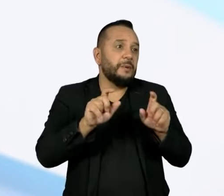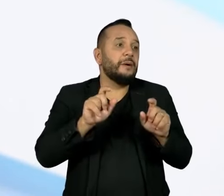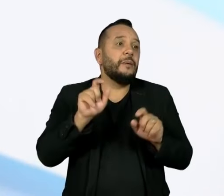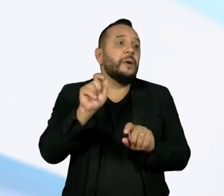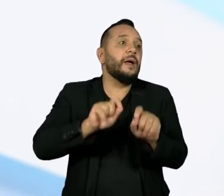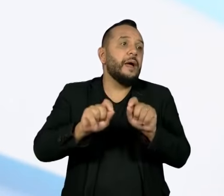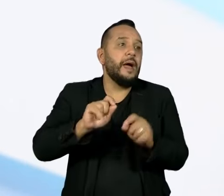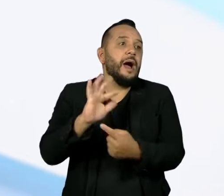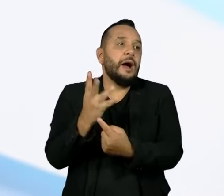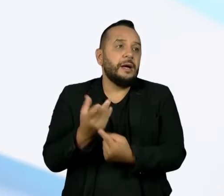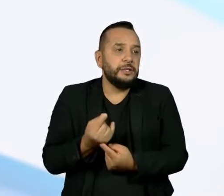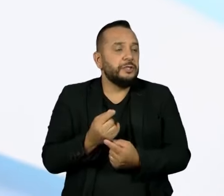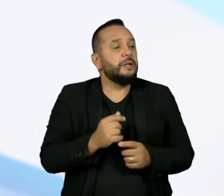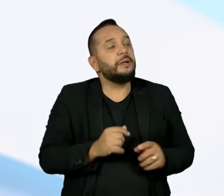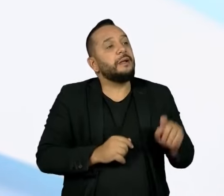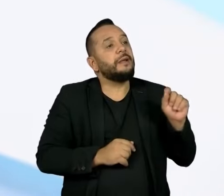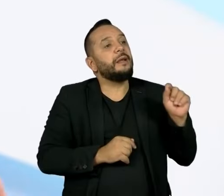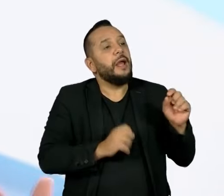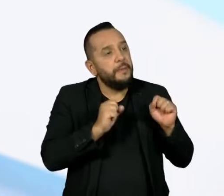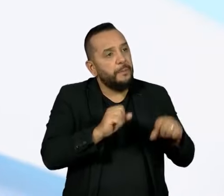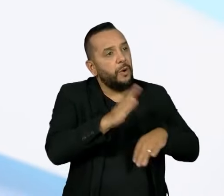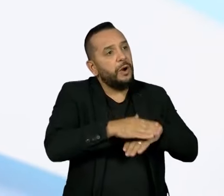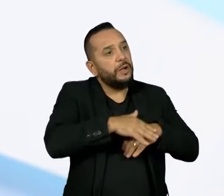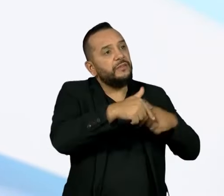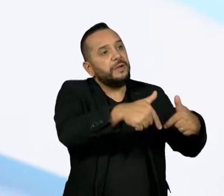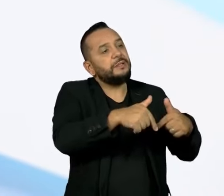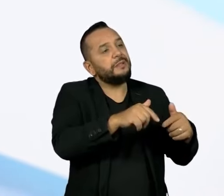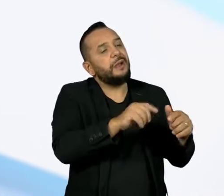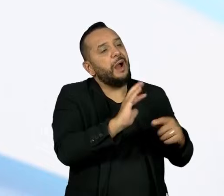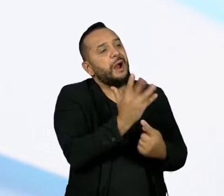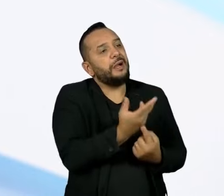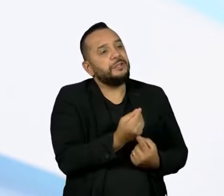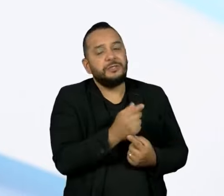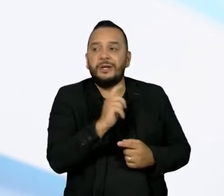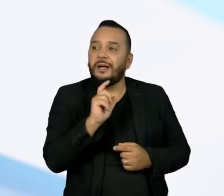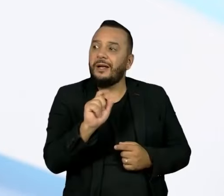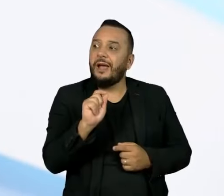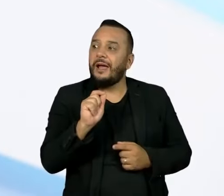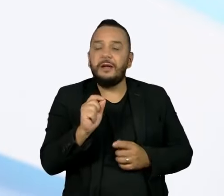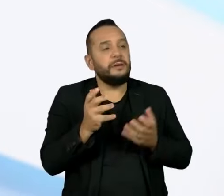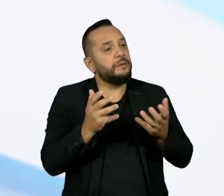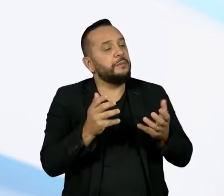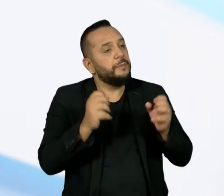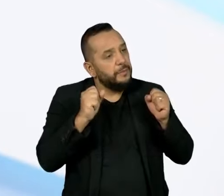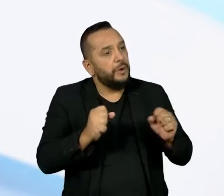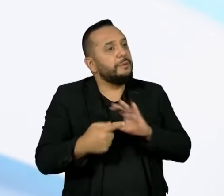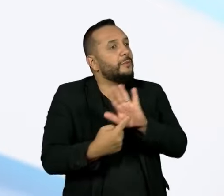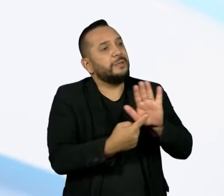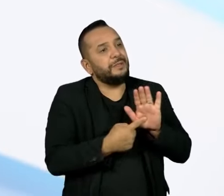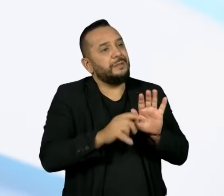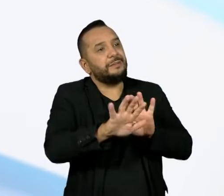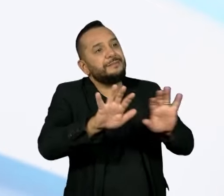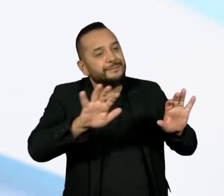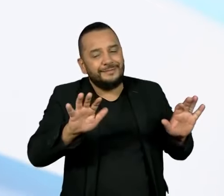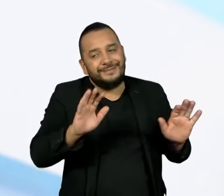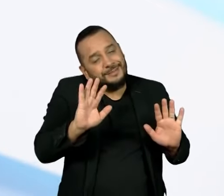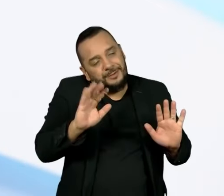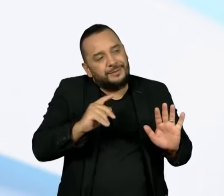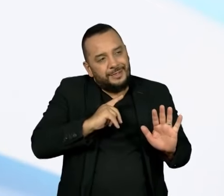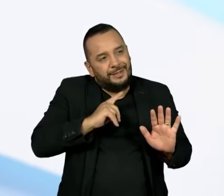arte, quem é que pode representar um cânone nacional, etc. Levanta uma série de questões.